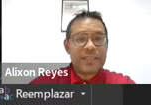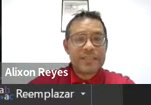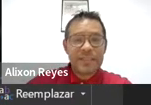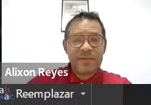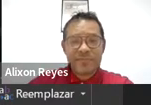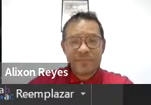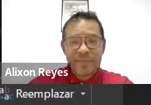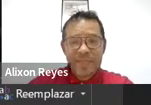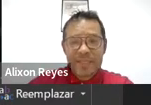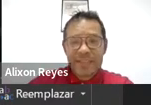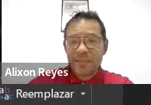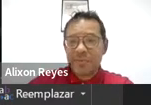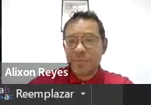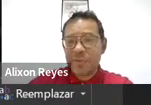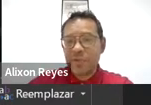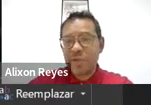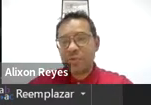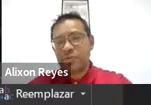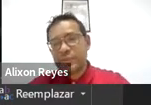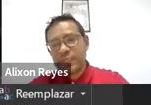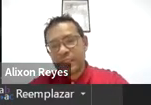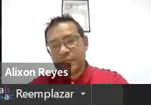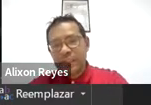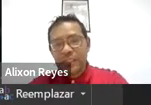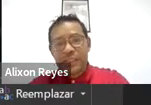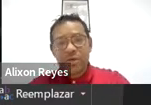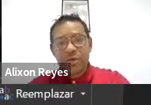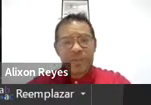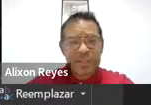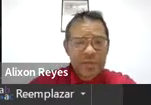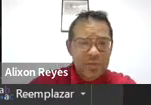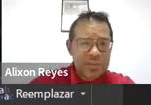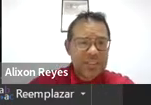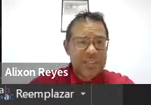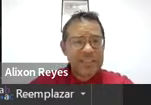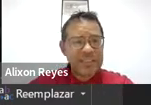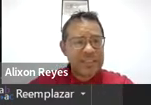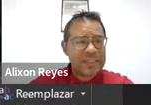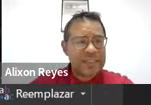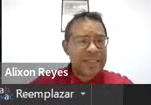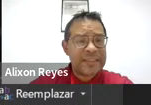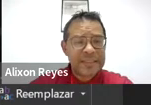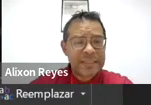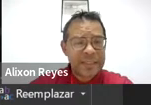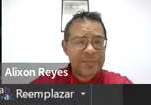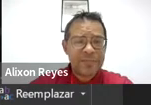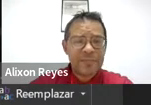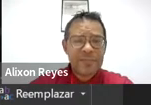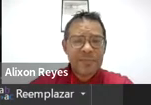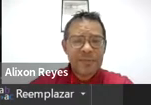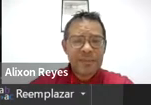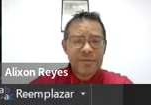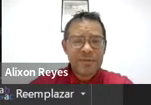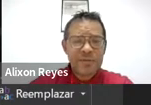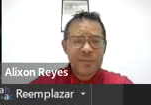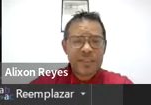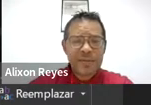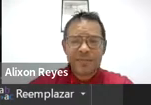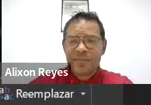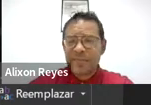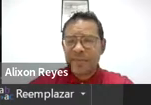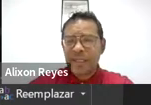como eu disse, quero agradecer, por suposto, a oportunidade de compartilhar com vocês neste escenario, certo?